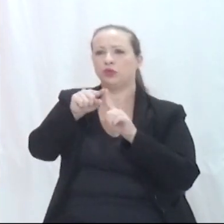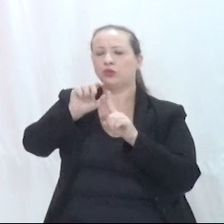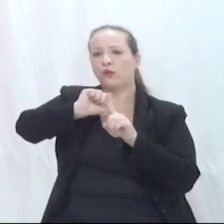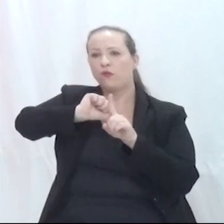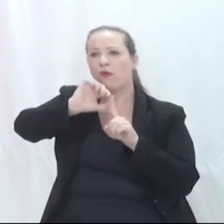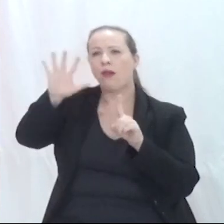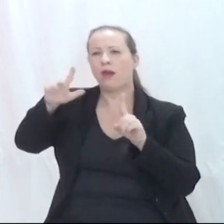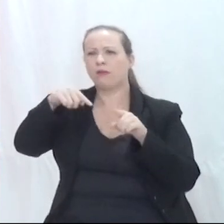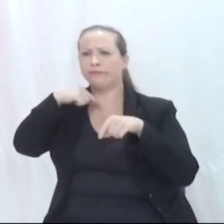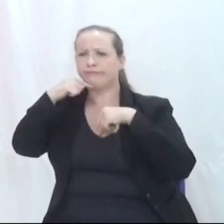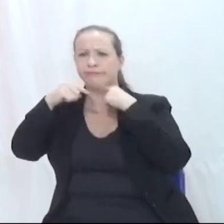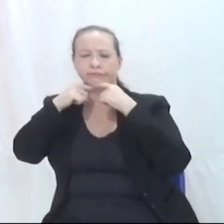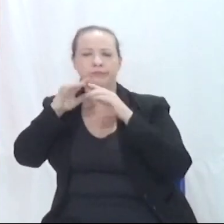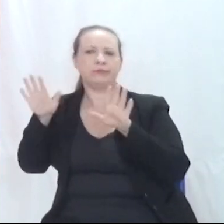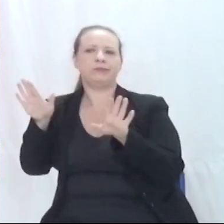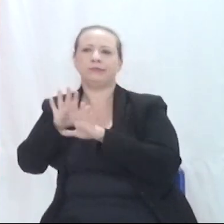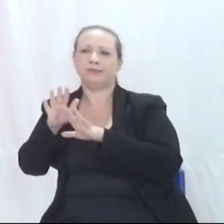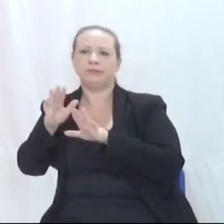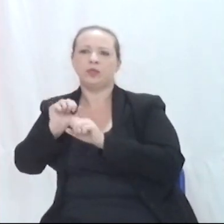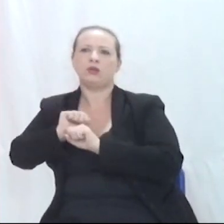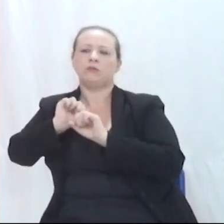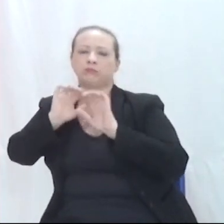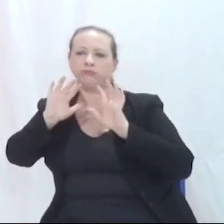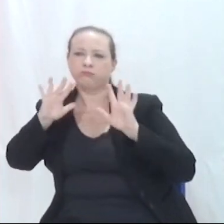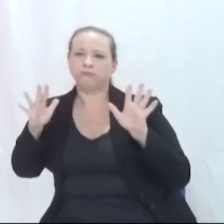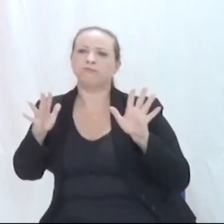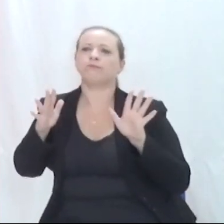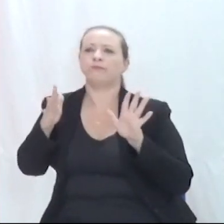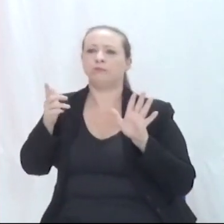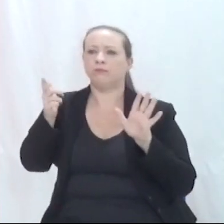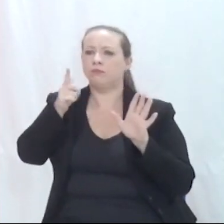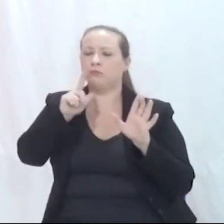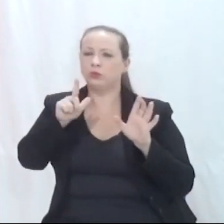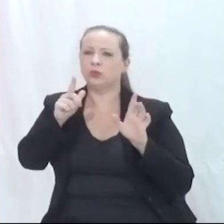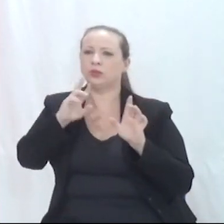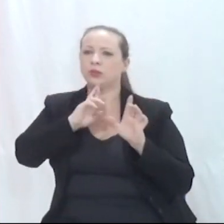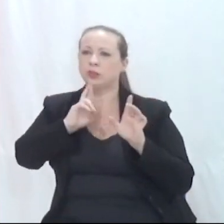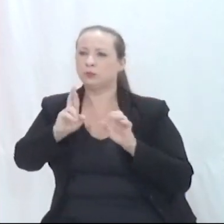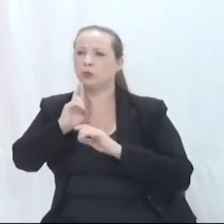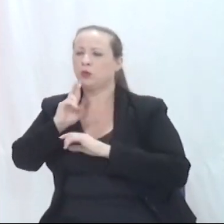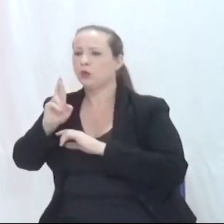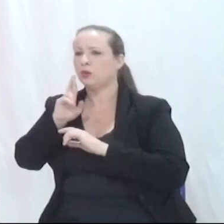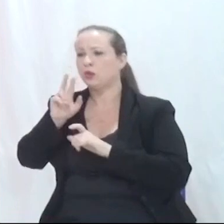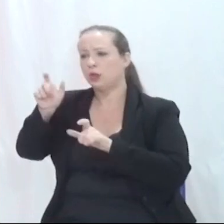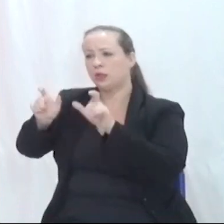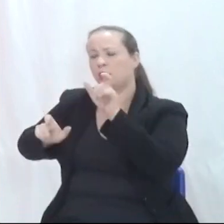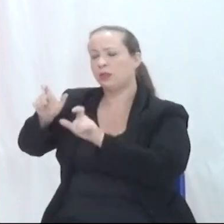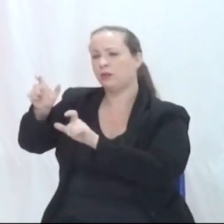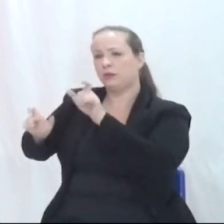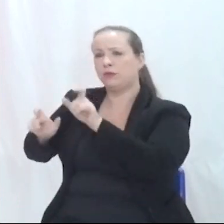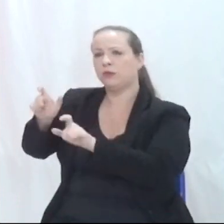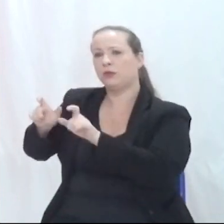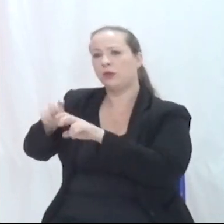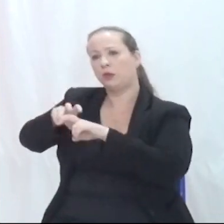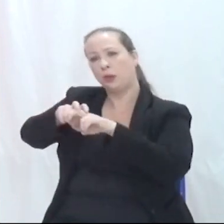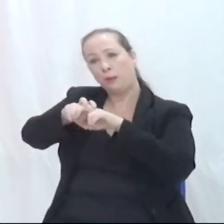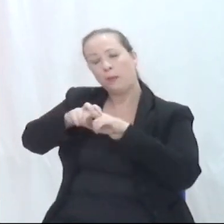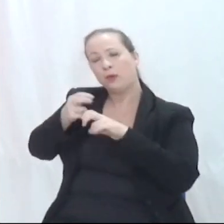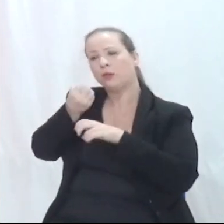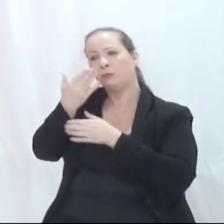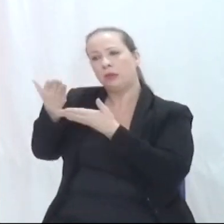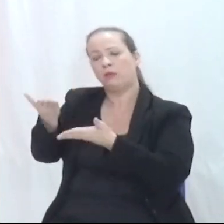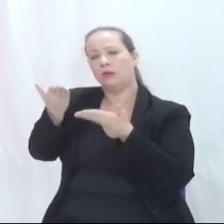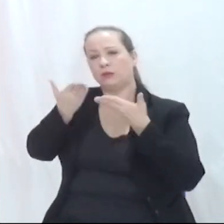dúvidas e às sugestões de alternativas para que parte dos cidadãos. Portanto, sejam todos bem-vindos.